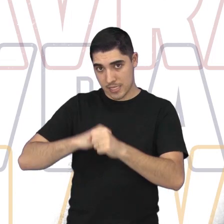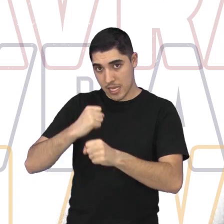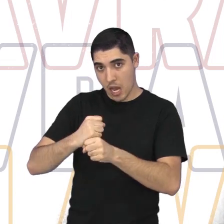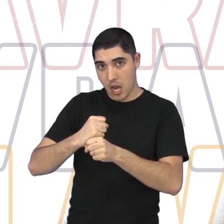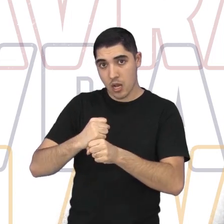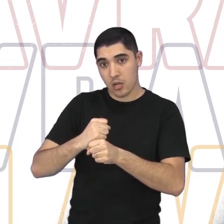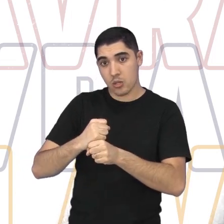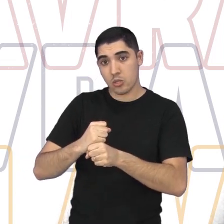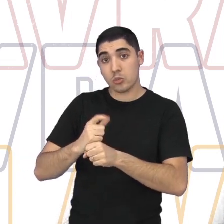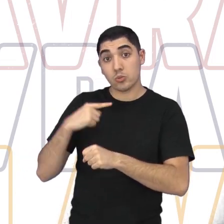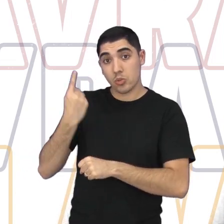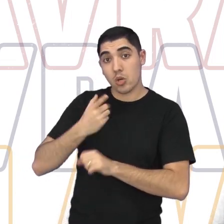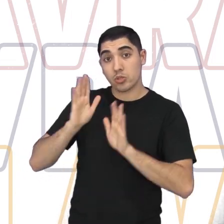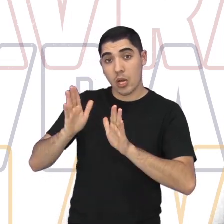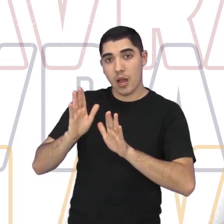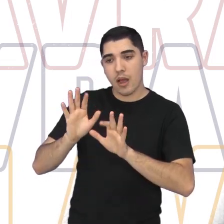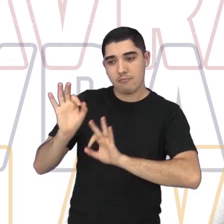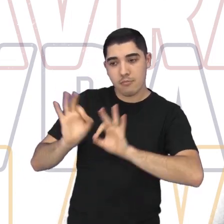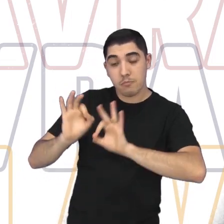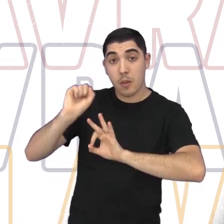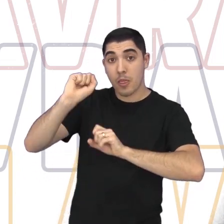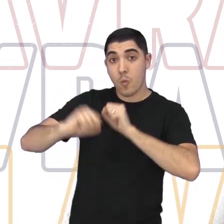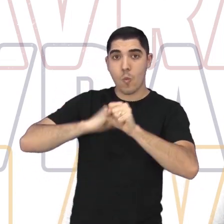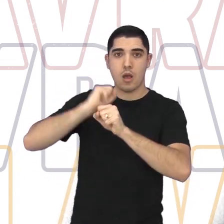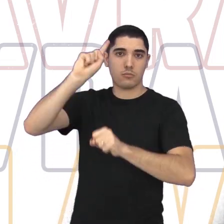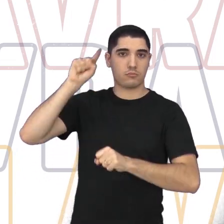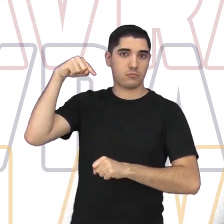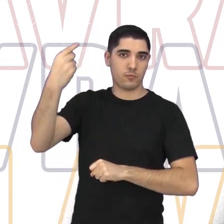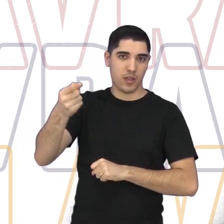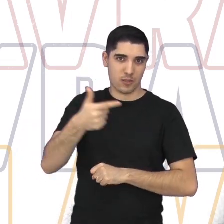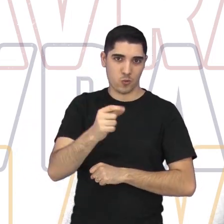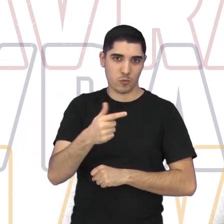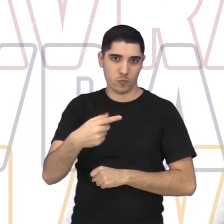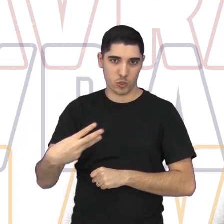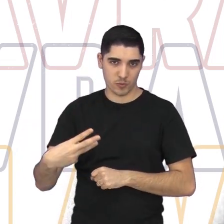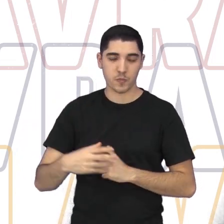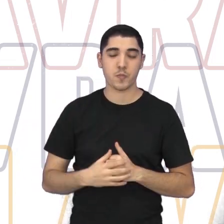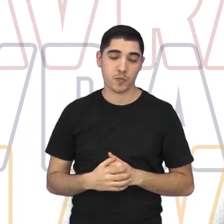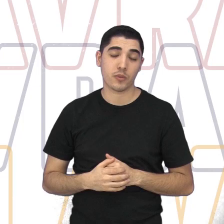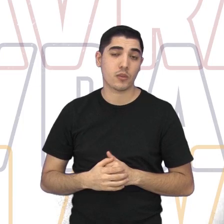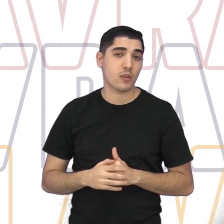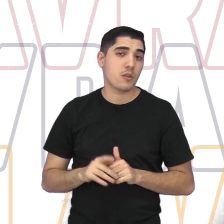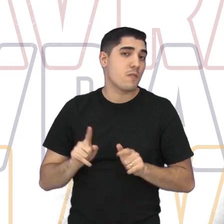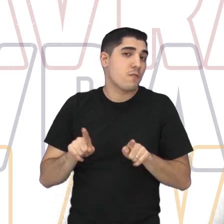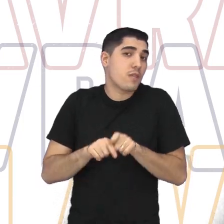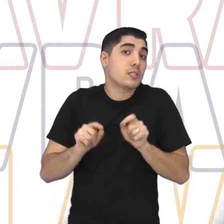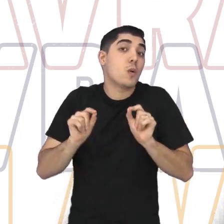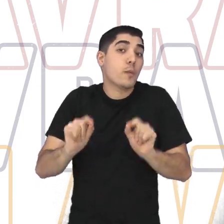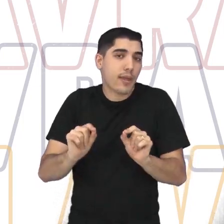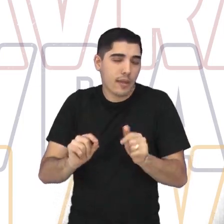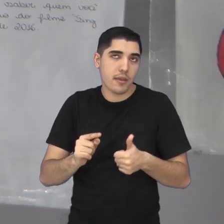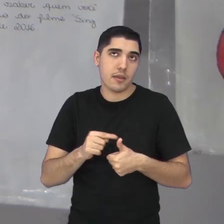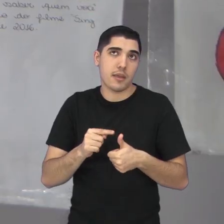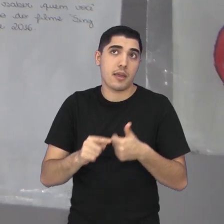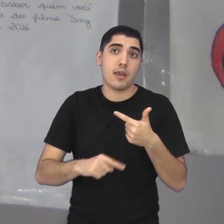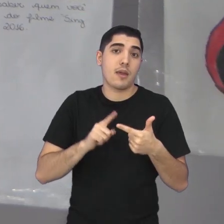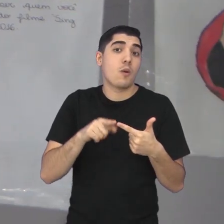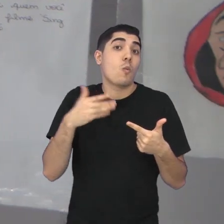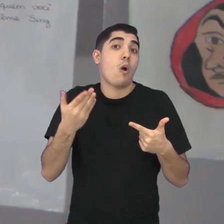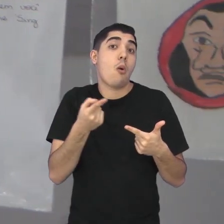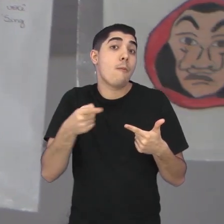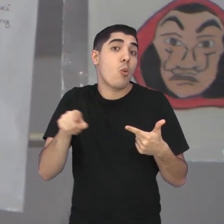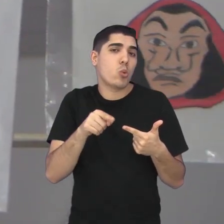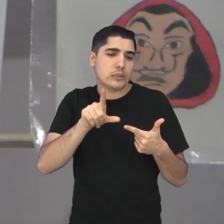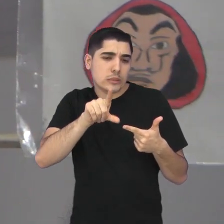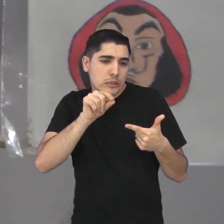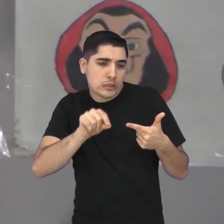estamos pensando no ano que vem. A gente já está pensando no ano que vem, o que nós vamos fazer, o que nós vamos, quais músicas